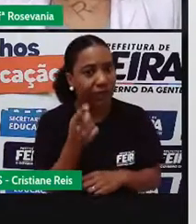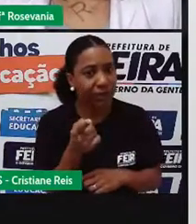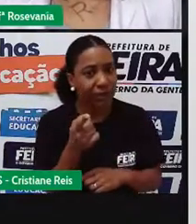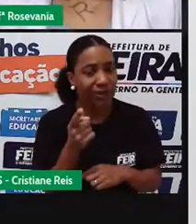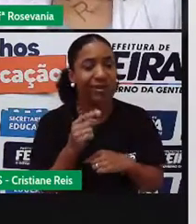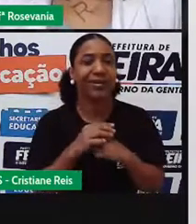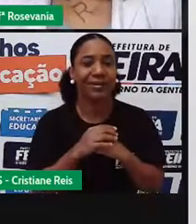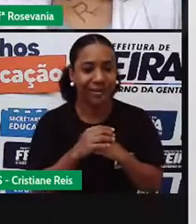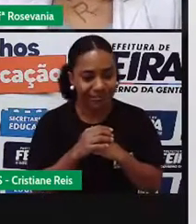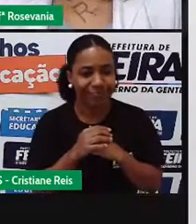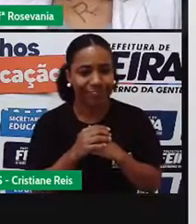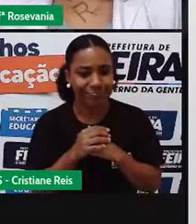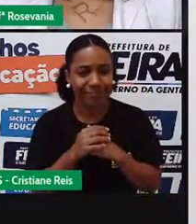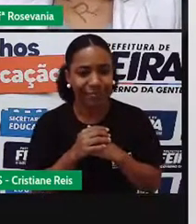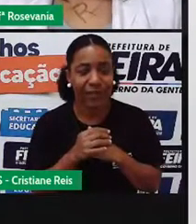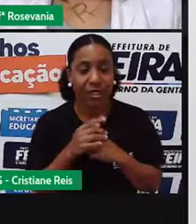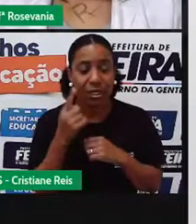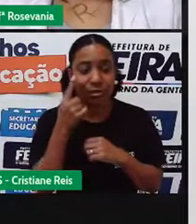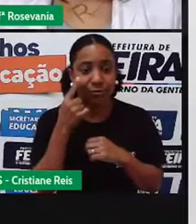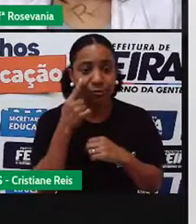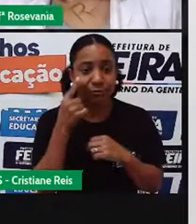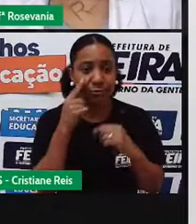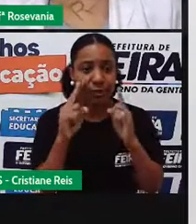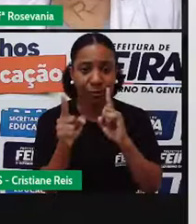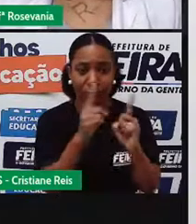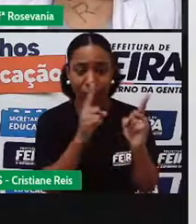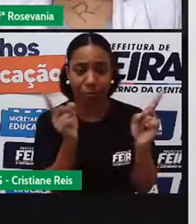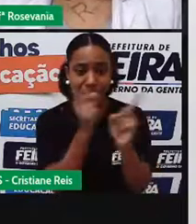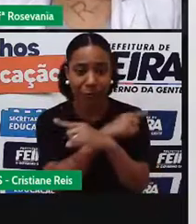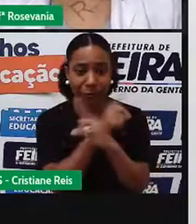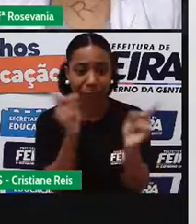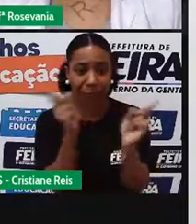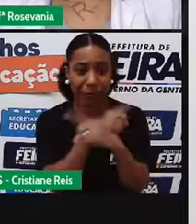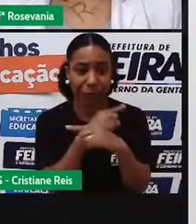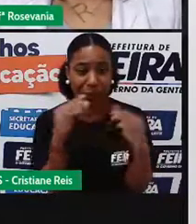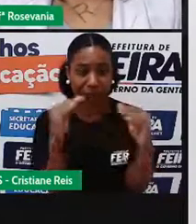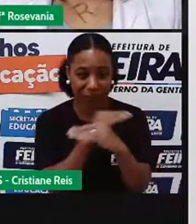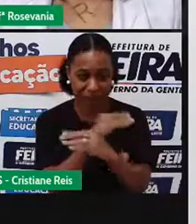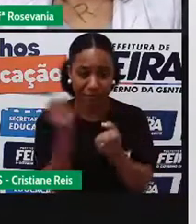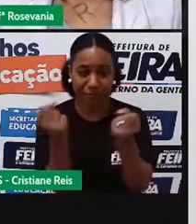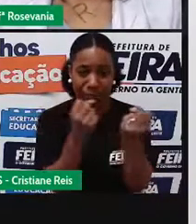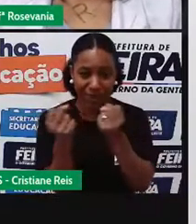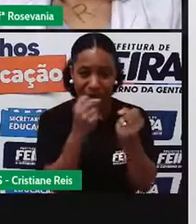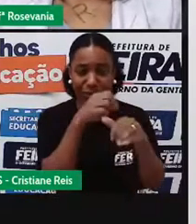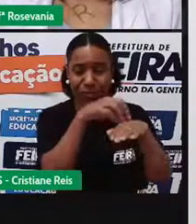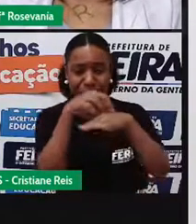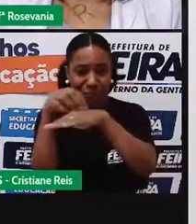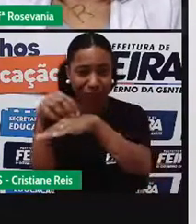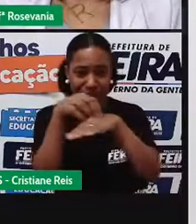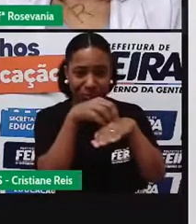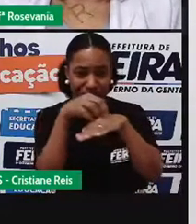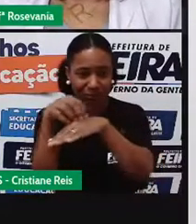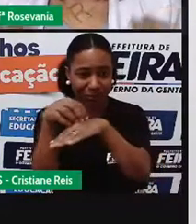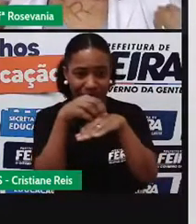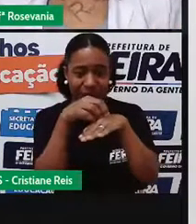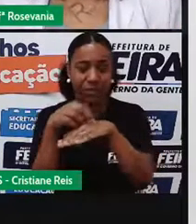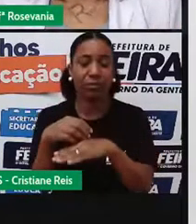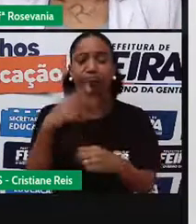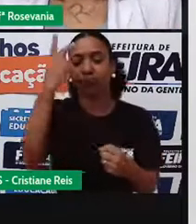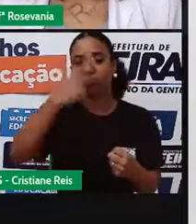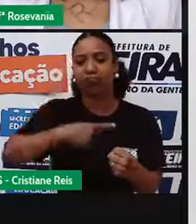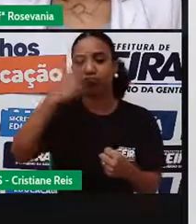E isso, de qualquer forma, esse monte de carro, esse estímulo que a gente tem para o transporte individual